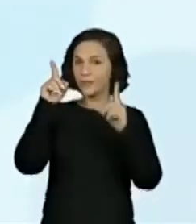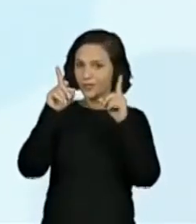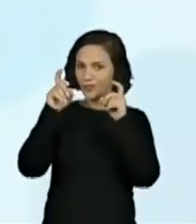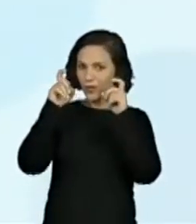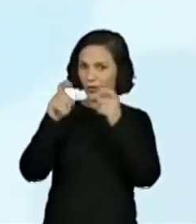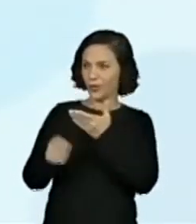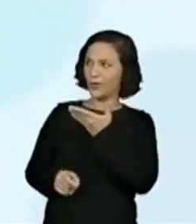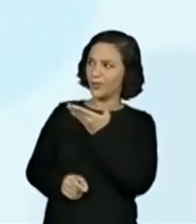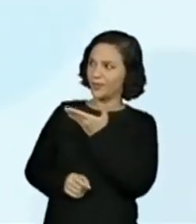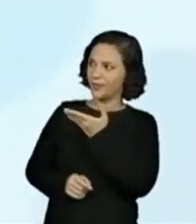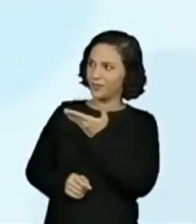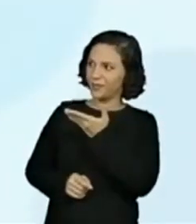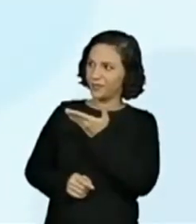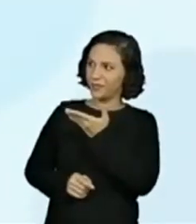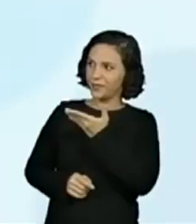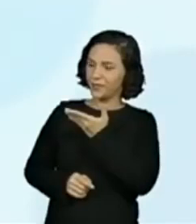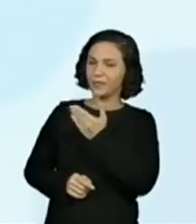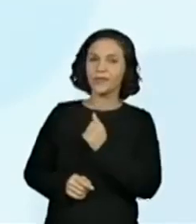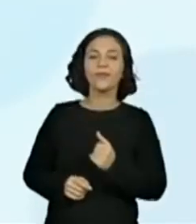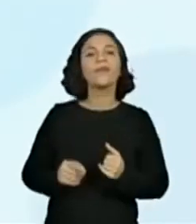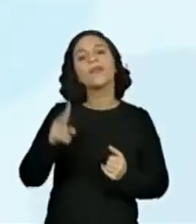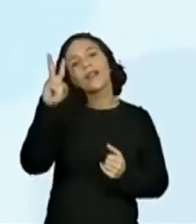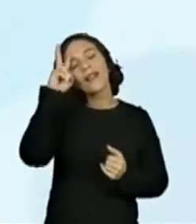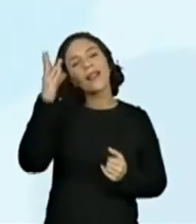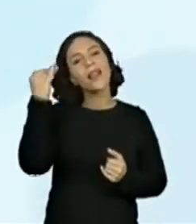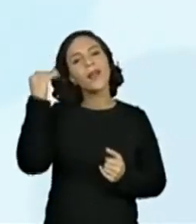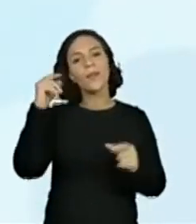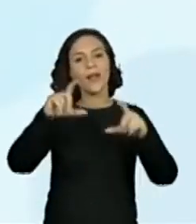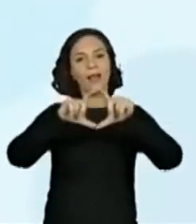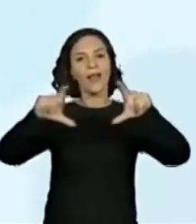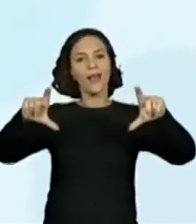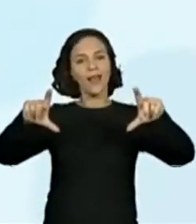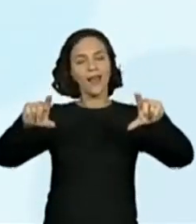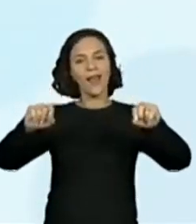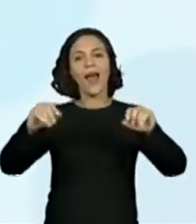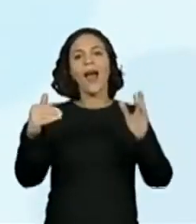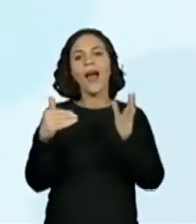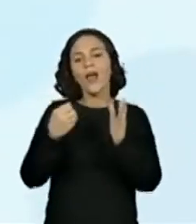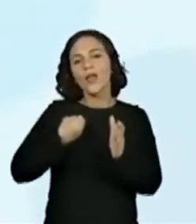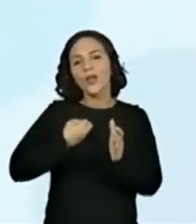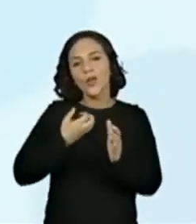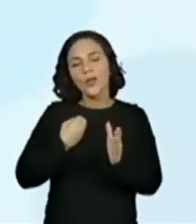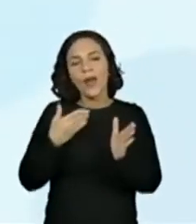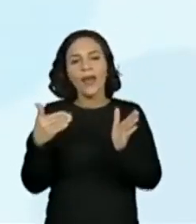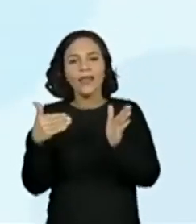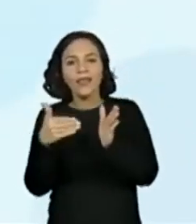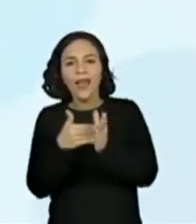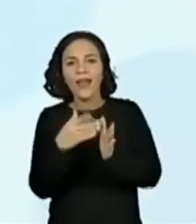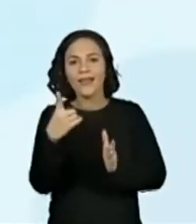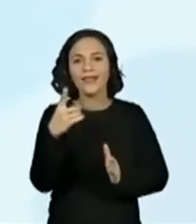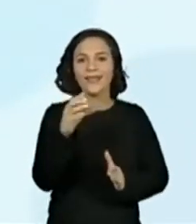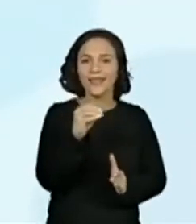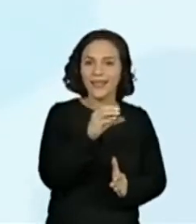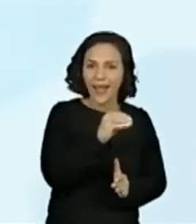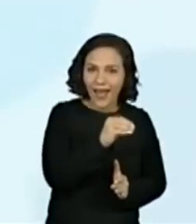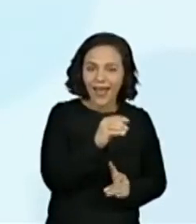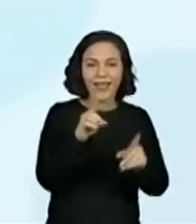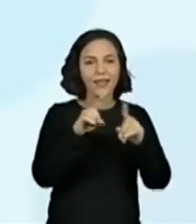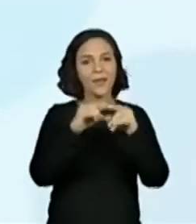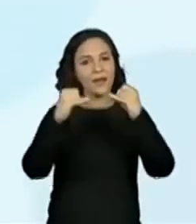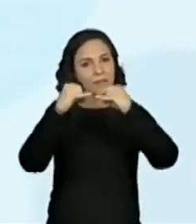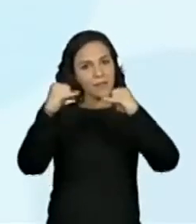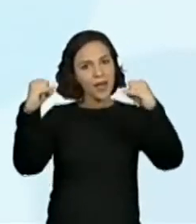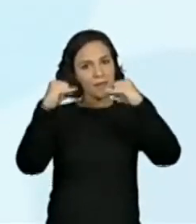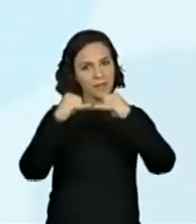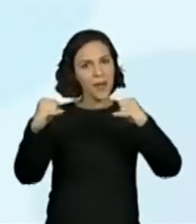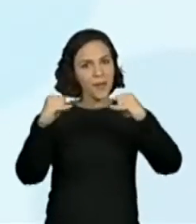pensando que a gente até usou o quadro numérico aqui até 100, fizemos, né? Contando fileiras. A criançada